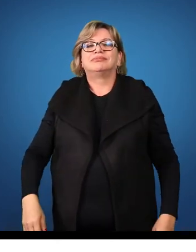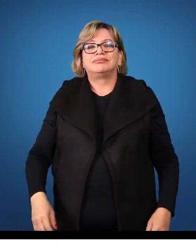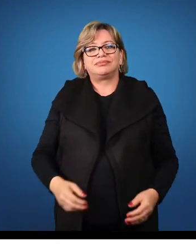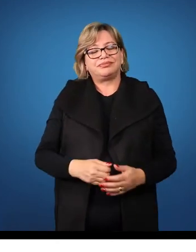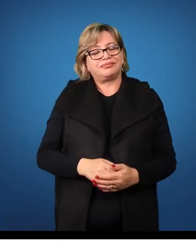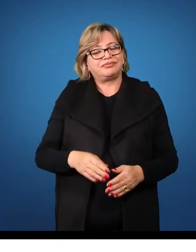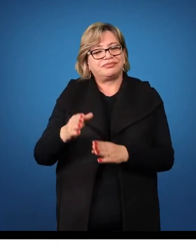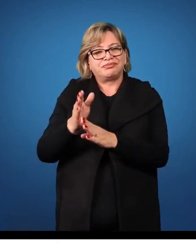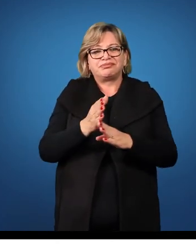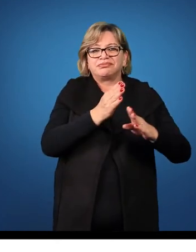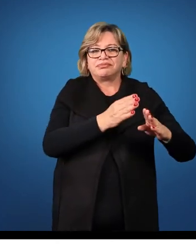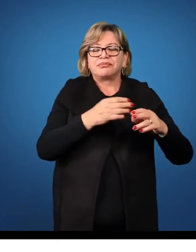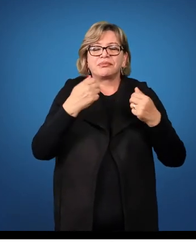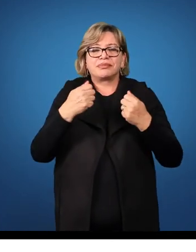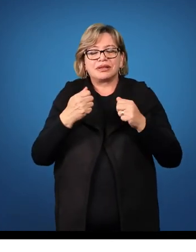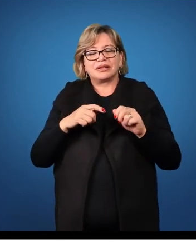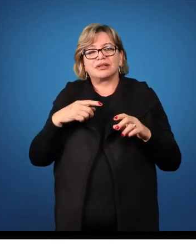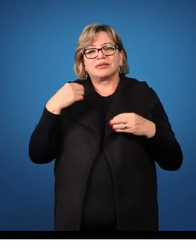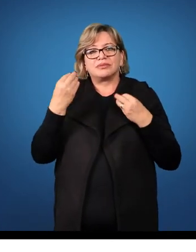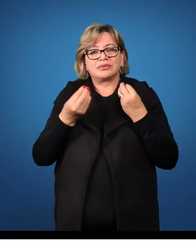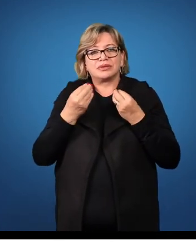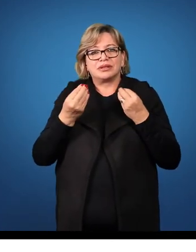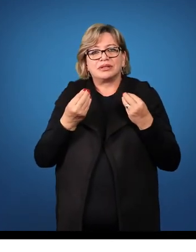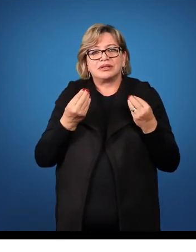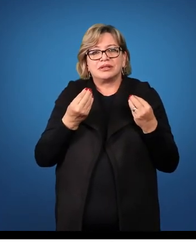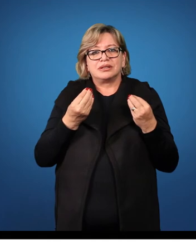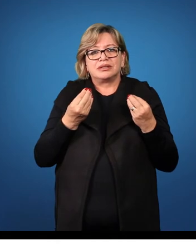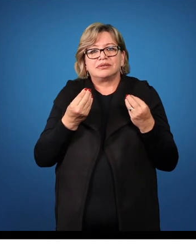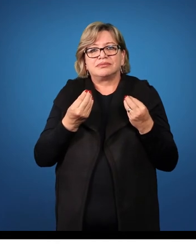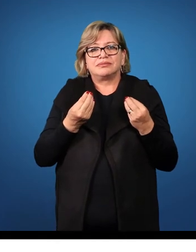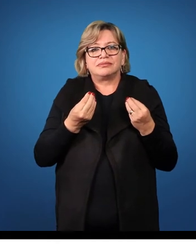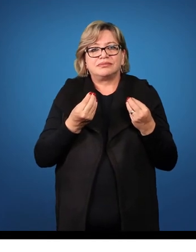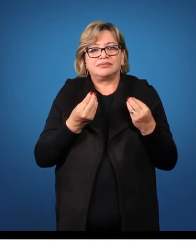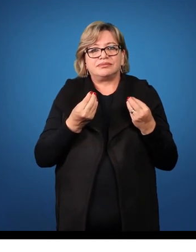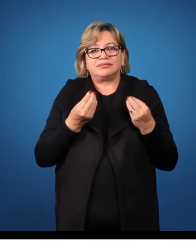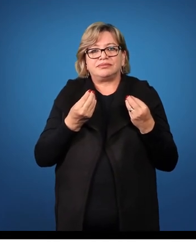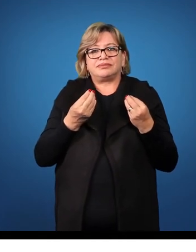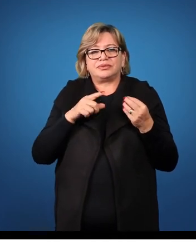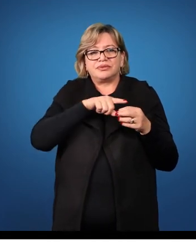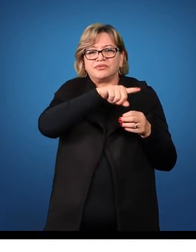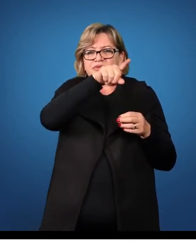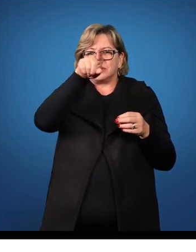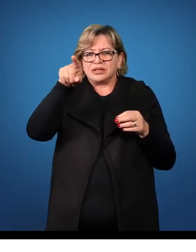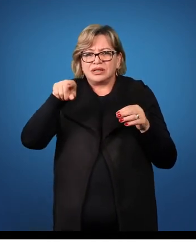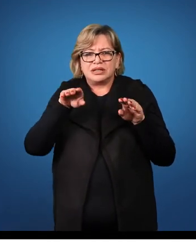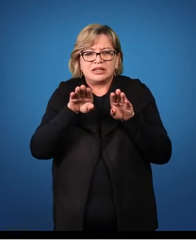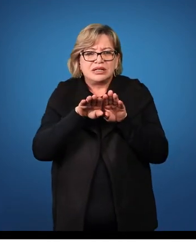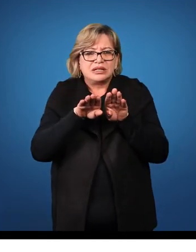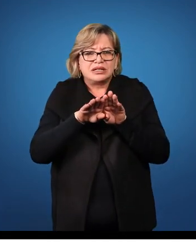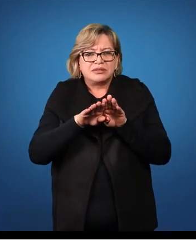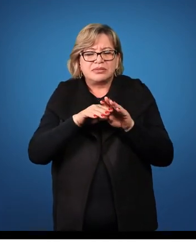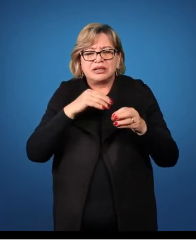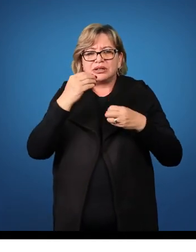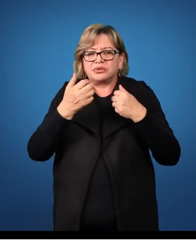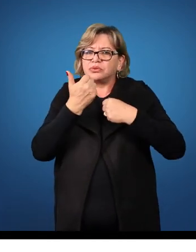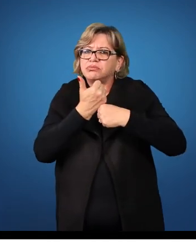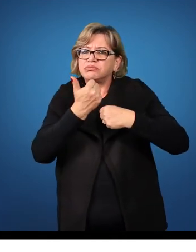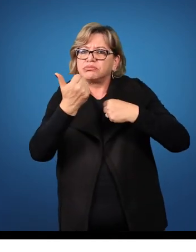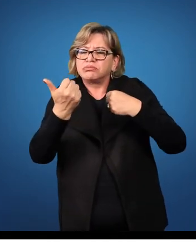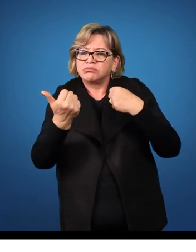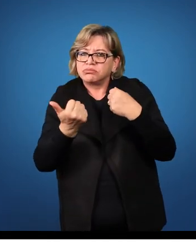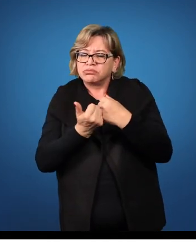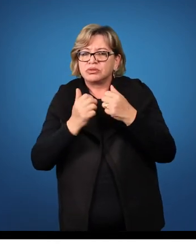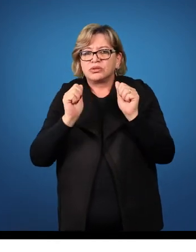Nós precisamos, então, eu, vocês e os nossos tutores, aqueles que